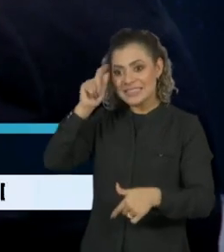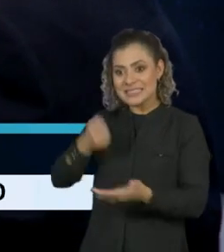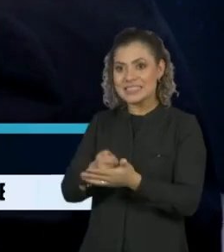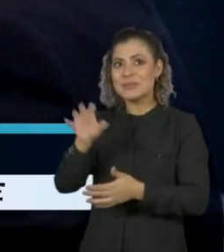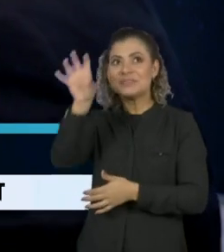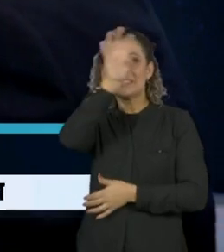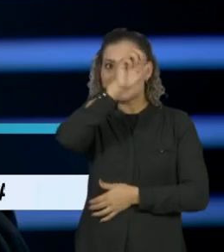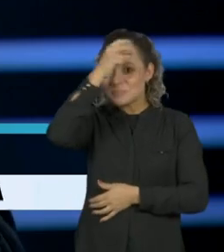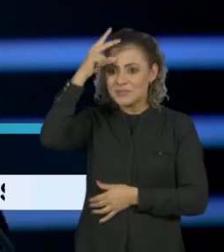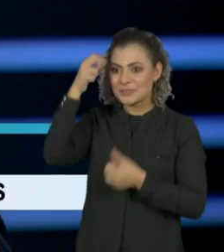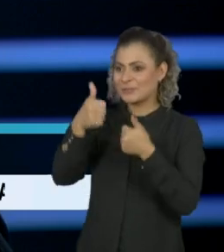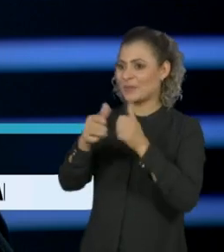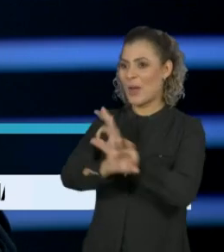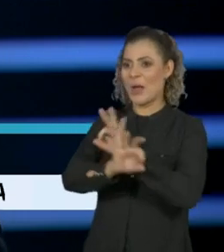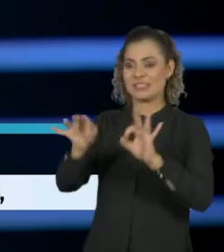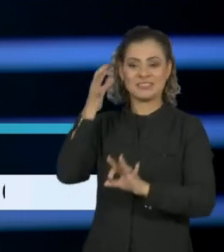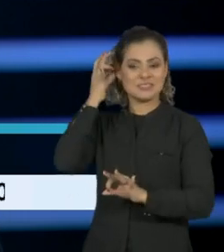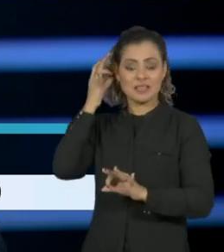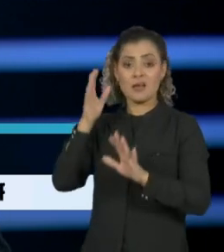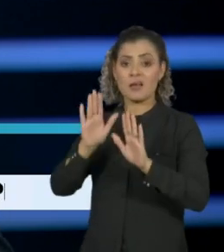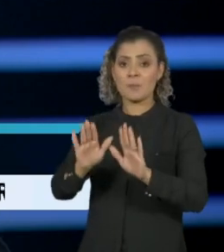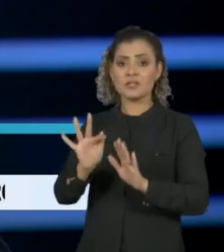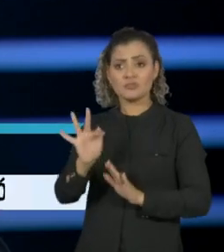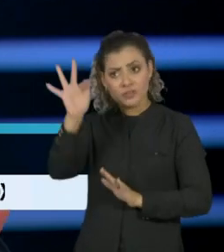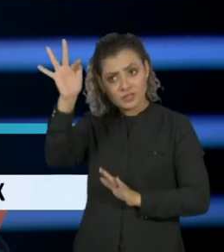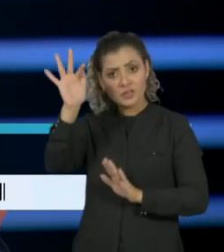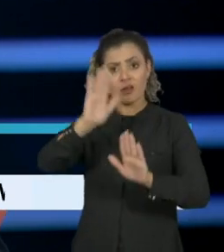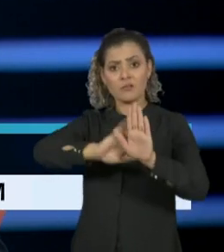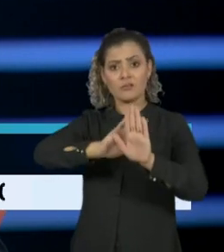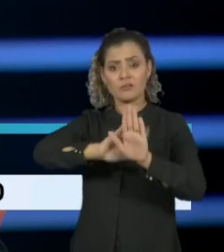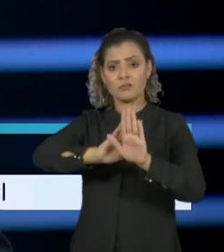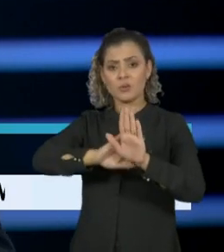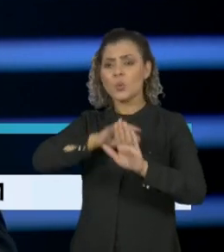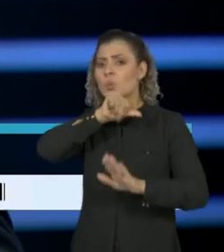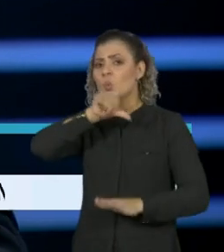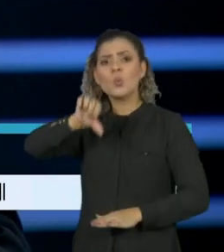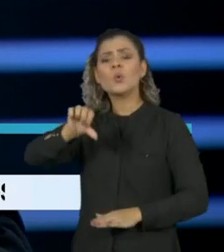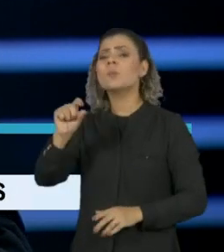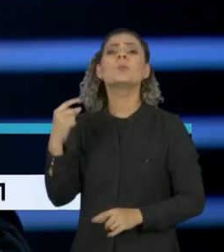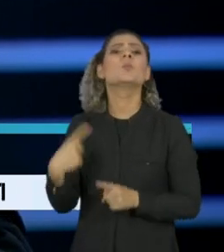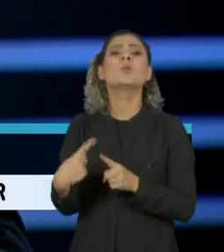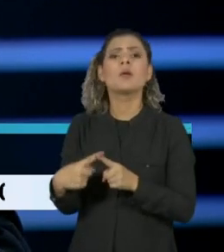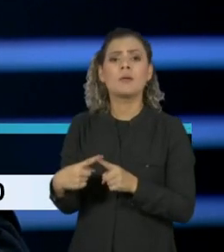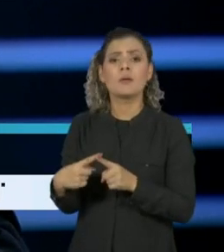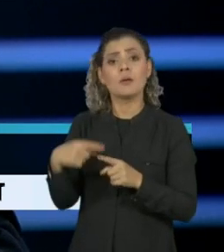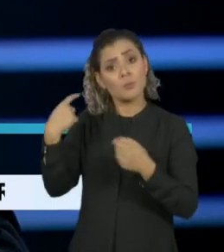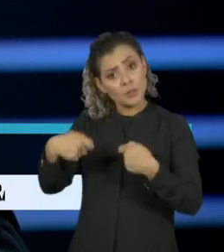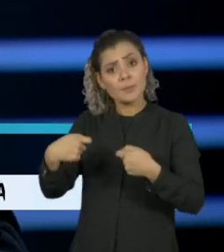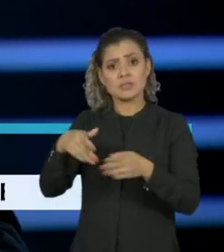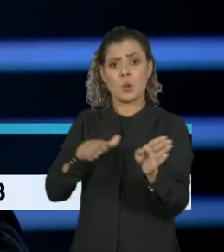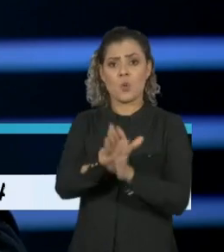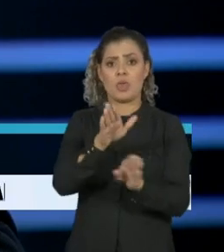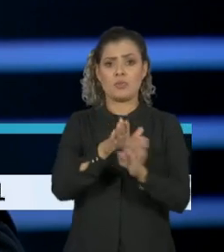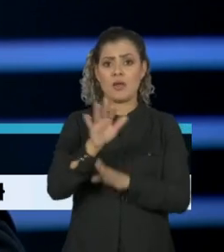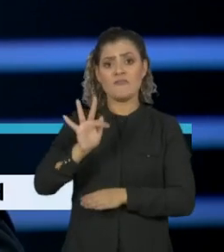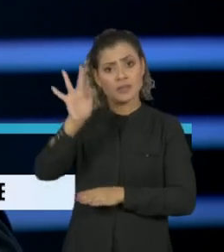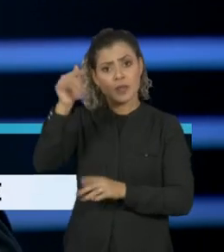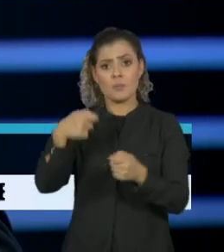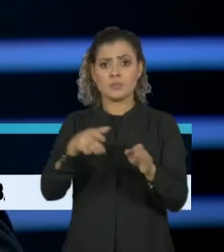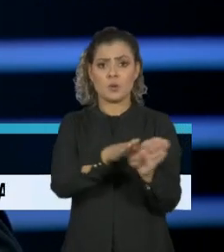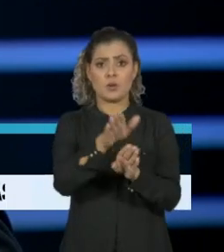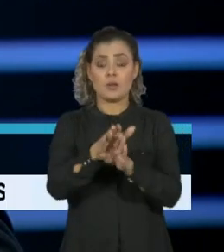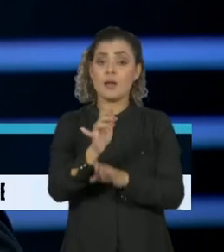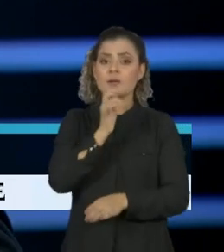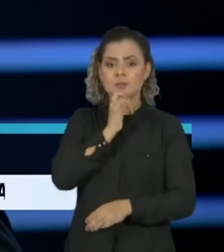qualquer país, precisa de uma orientação e uma organização para enfrentar a epidemia. A nossa primeira discussão hoje aqui foi sobre a história do